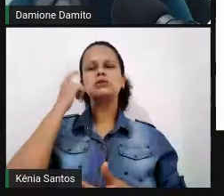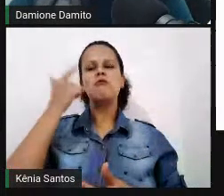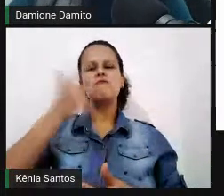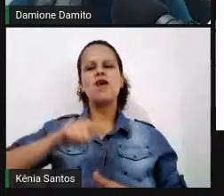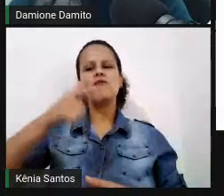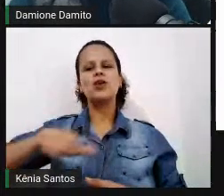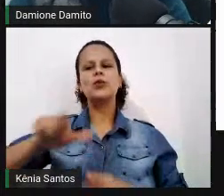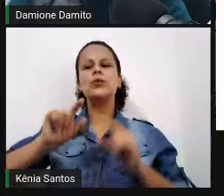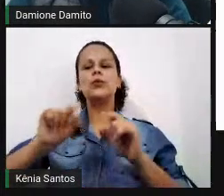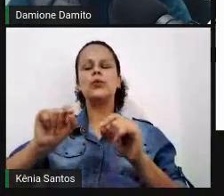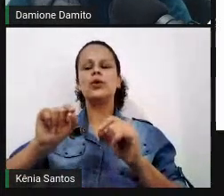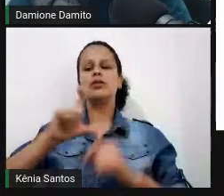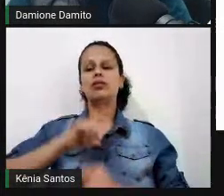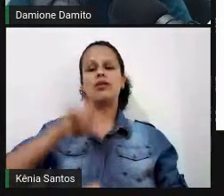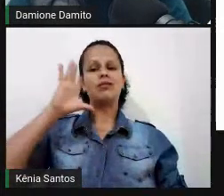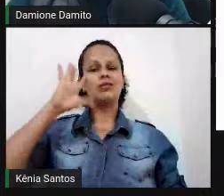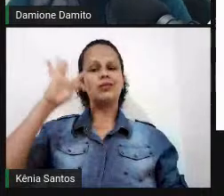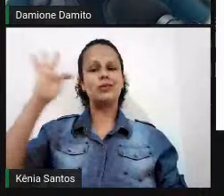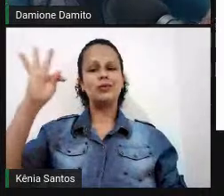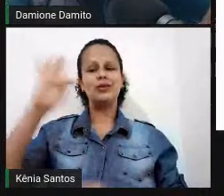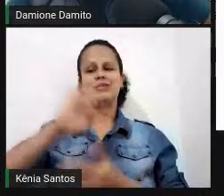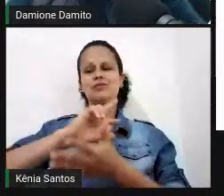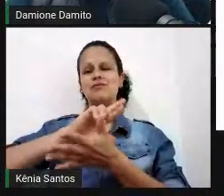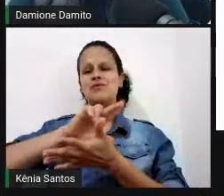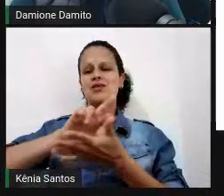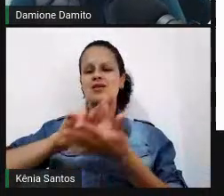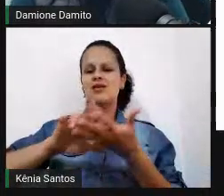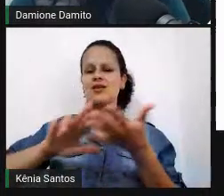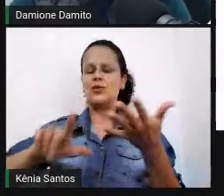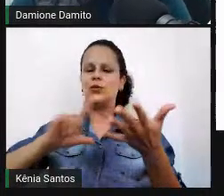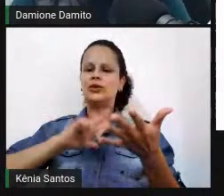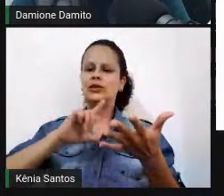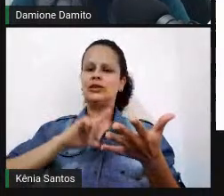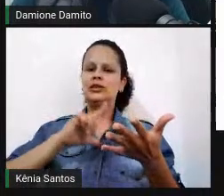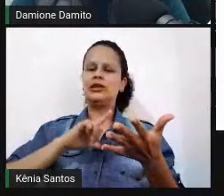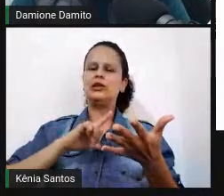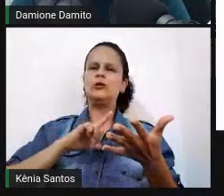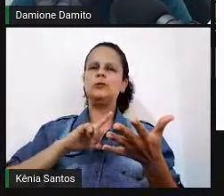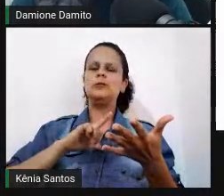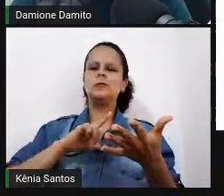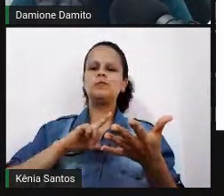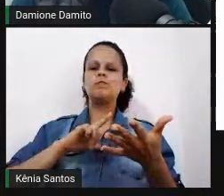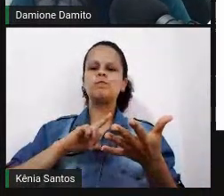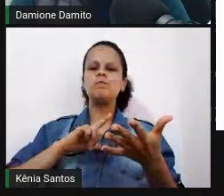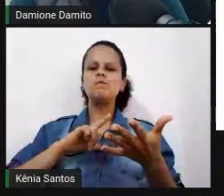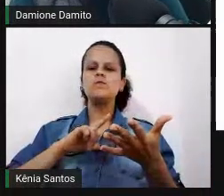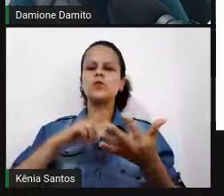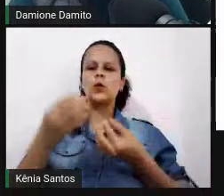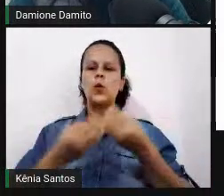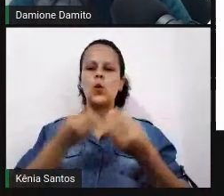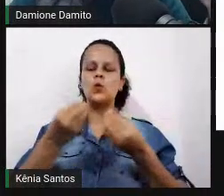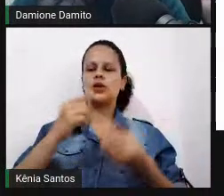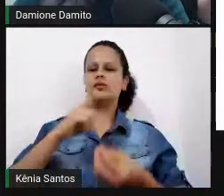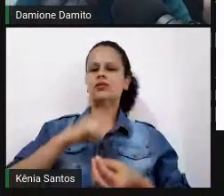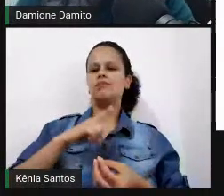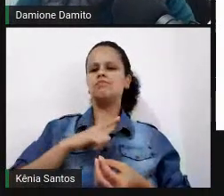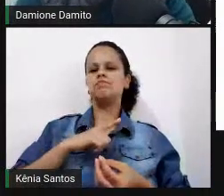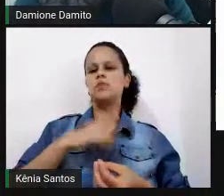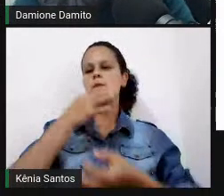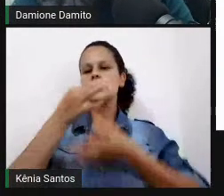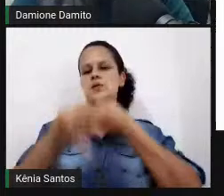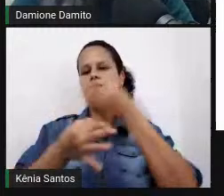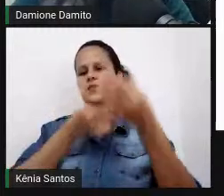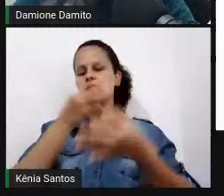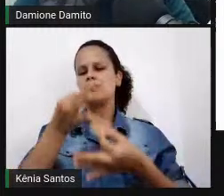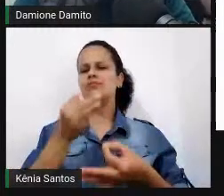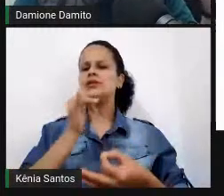existem teorias dos mais diversos aspectos, dos mais diversos, das mais diversas matizes que falam, por exemplo, sobre os estilos